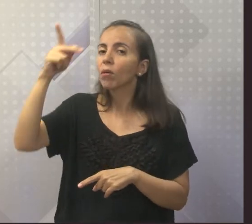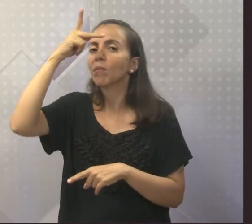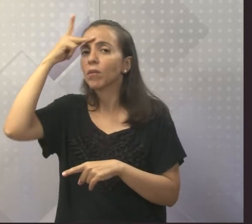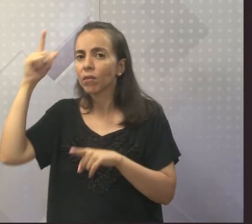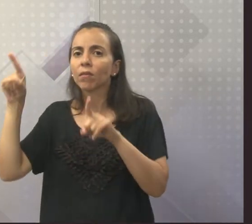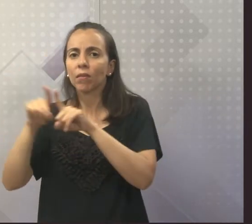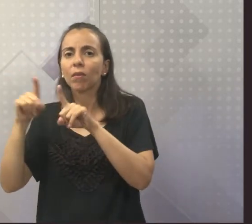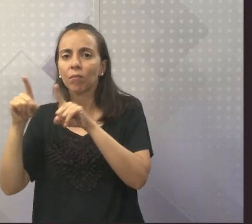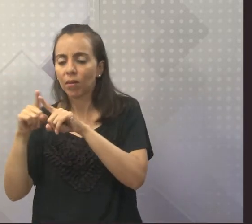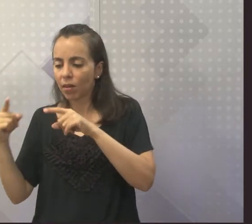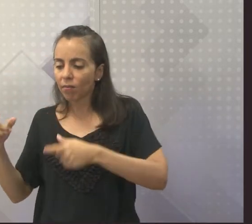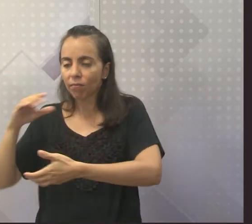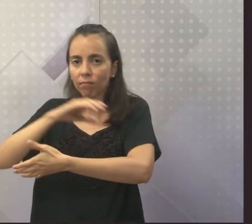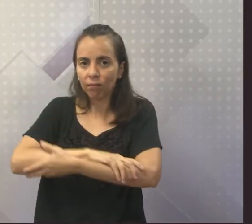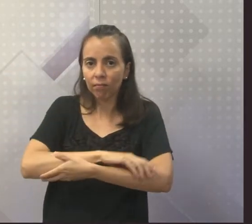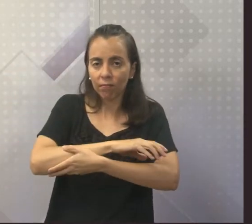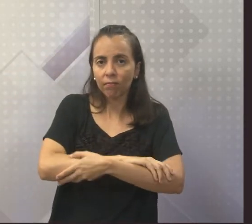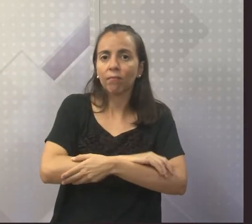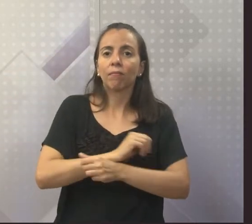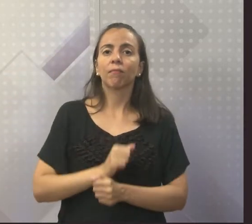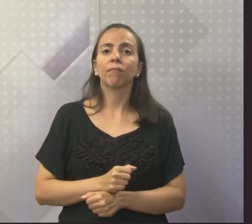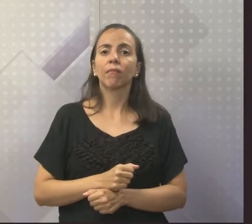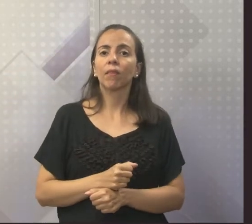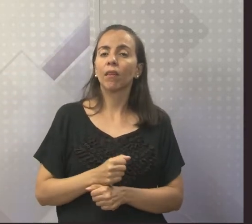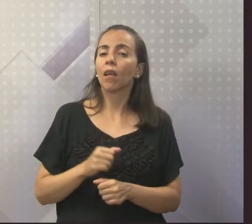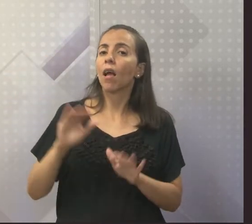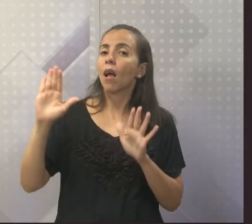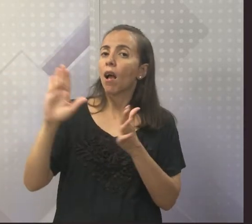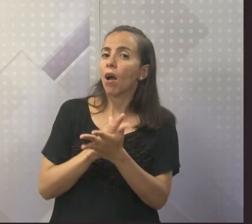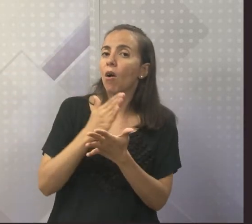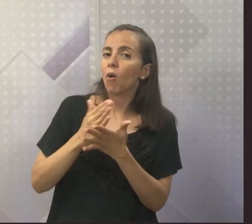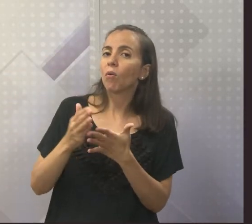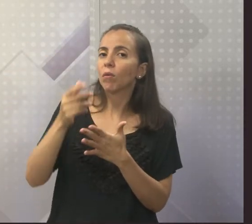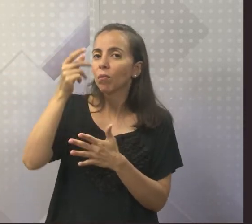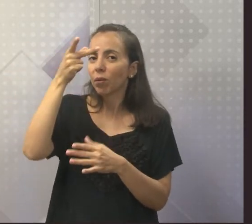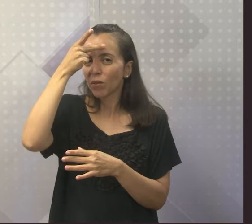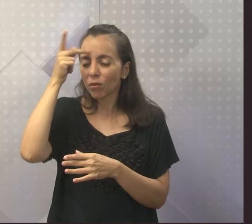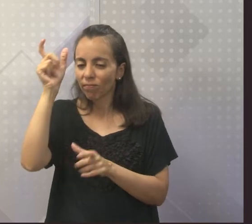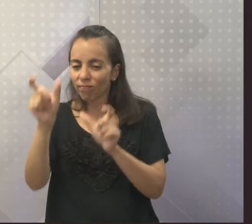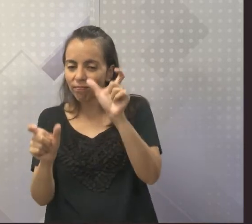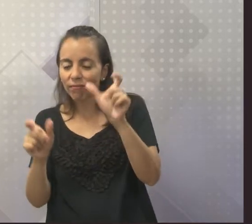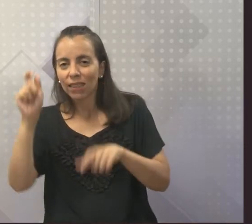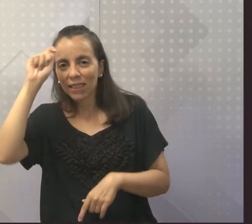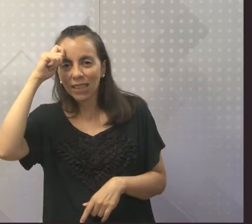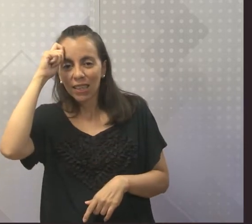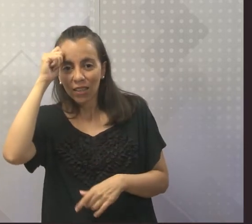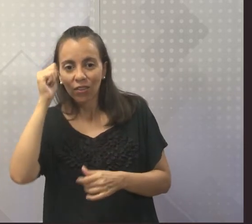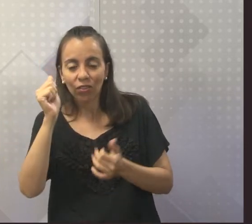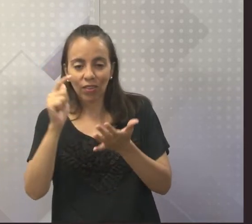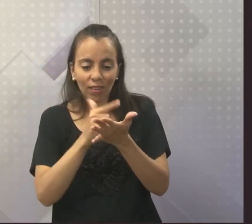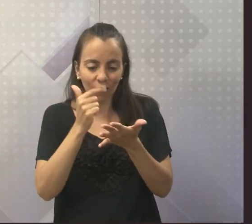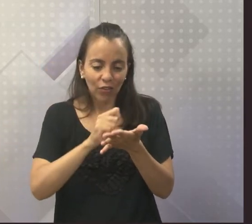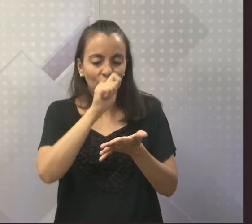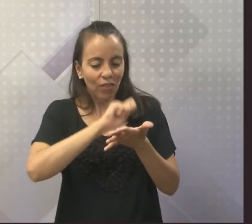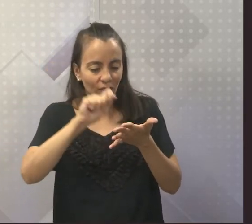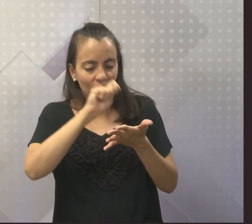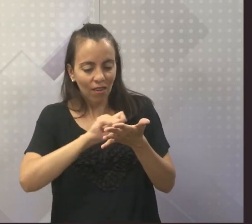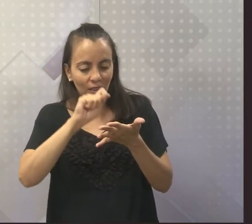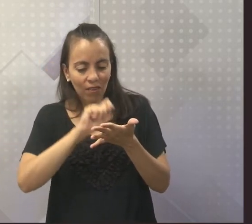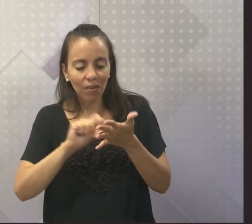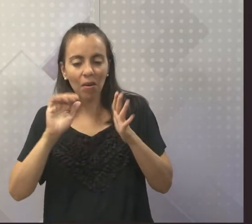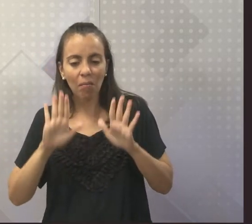autores negros que tinham as obras recusadas. Certo? Olha a discriminação aqui, o racismo, né?